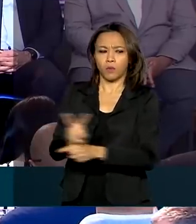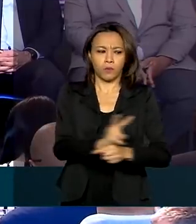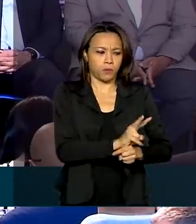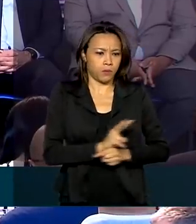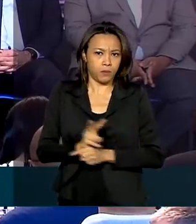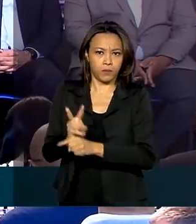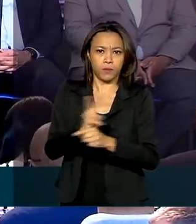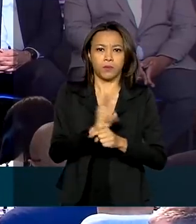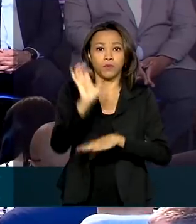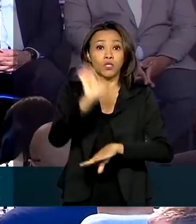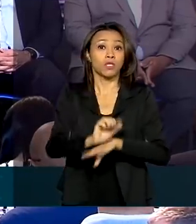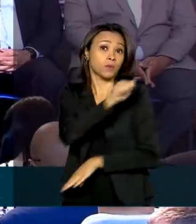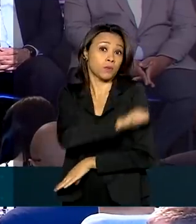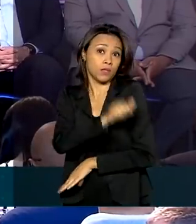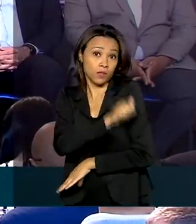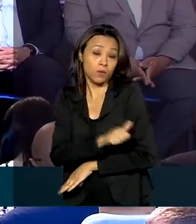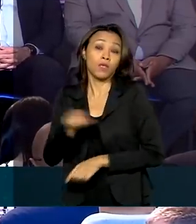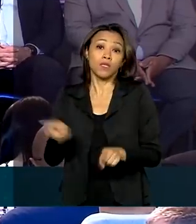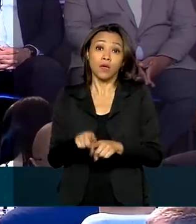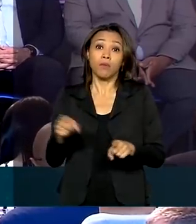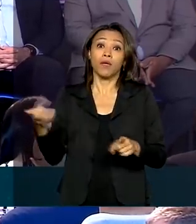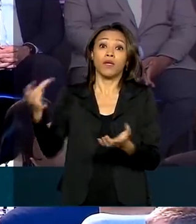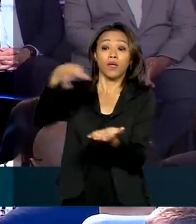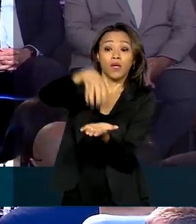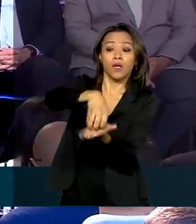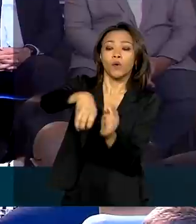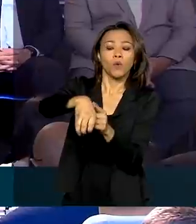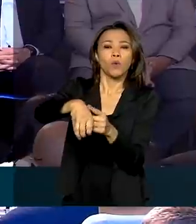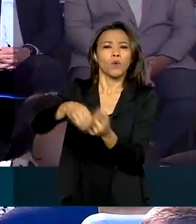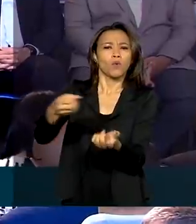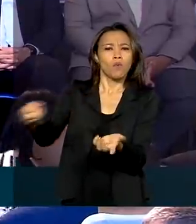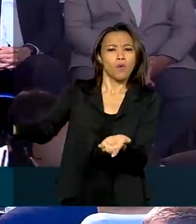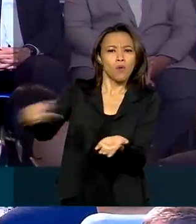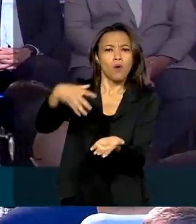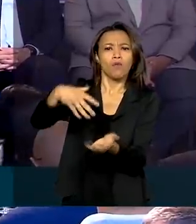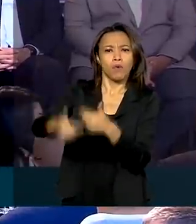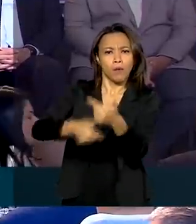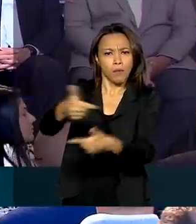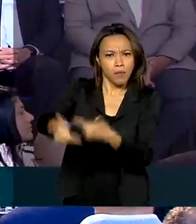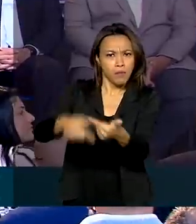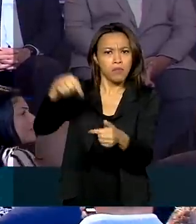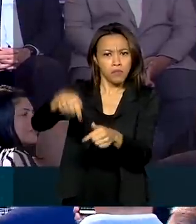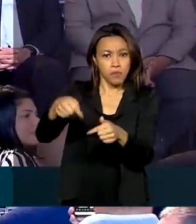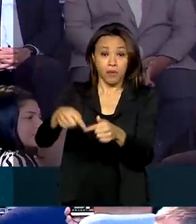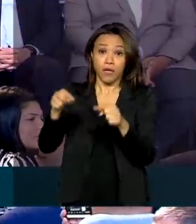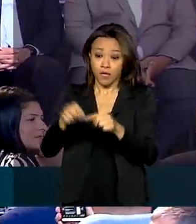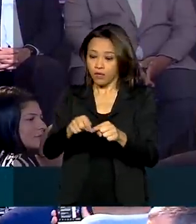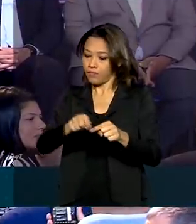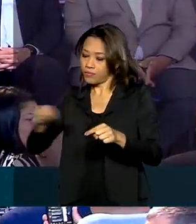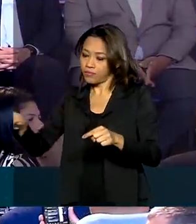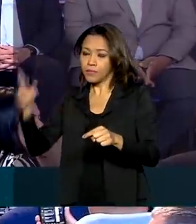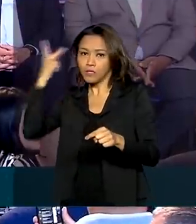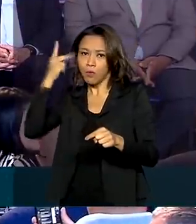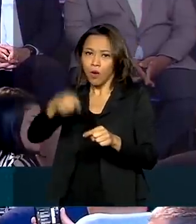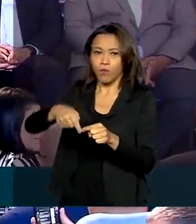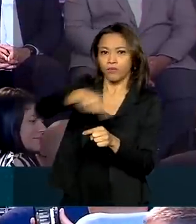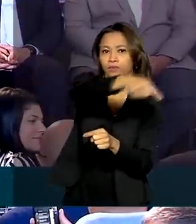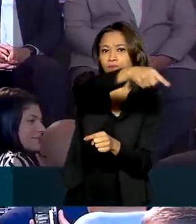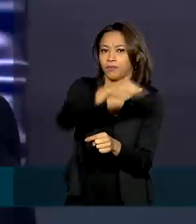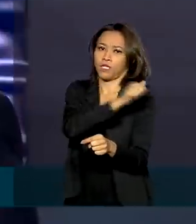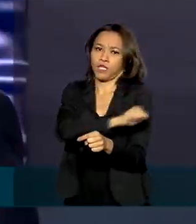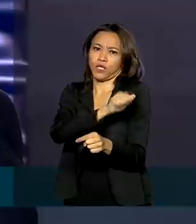anunciada a inauguração de uma unidade operacional na rodovia Presidente Dutra, que liga o Rio a São Paulo, e de um centro